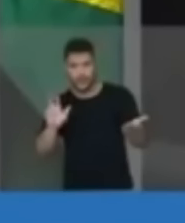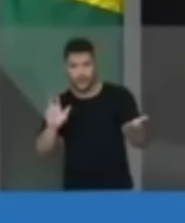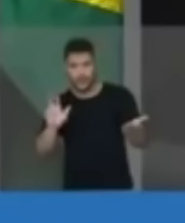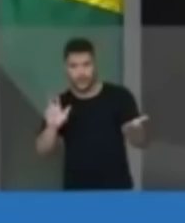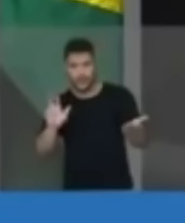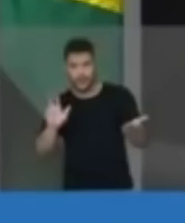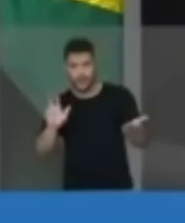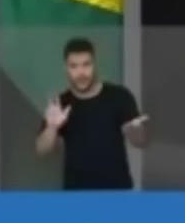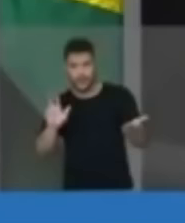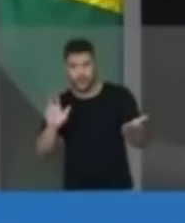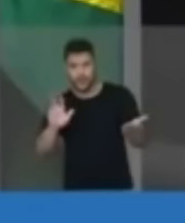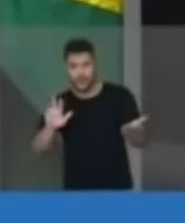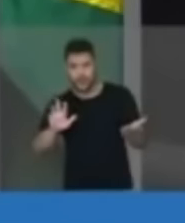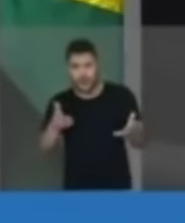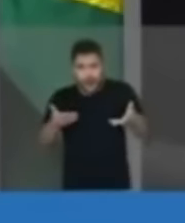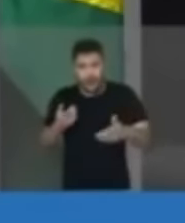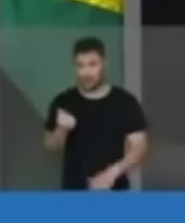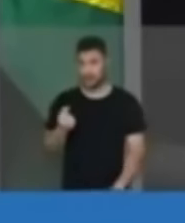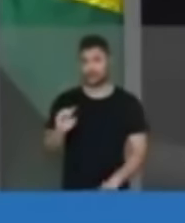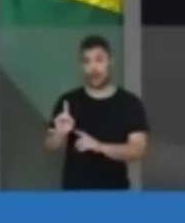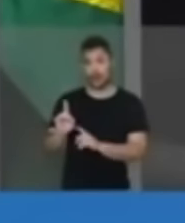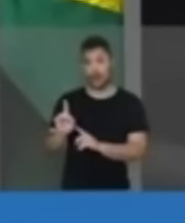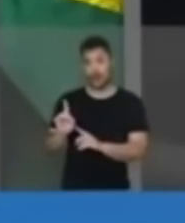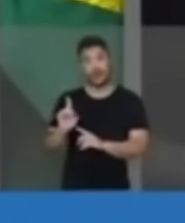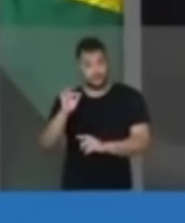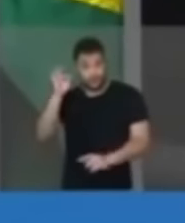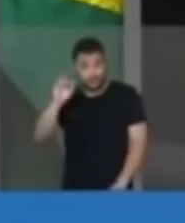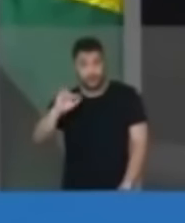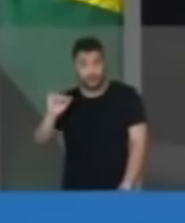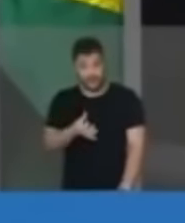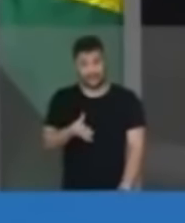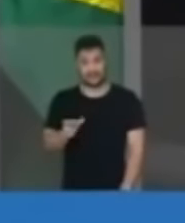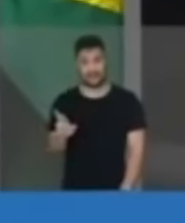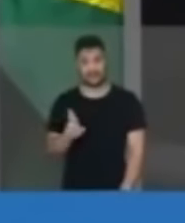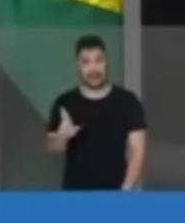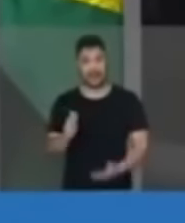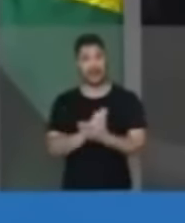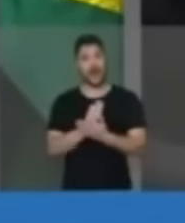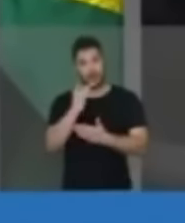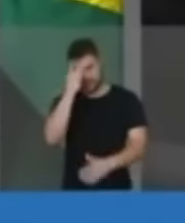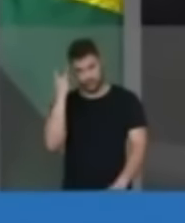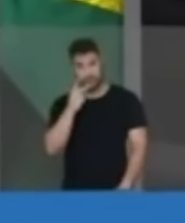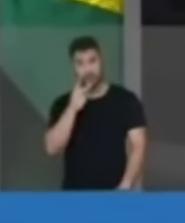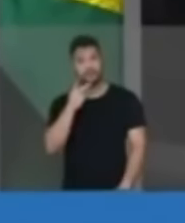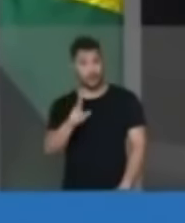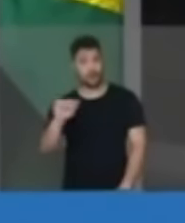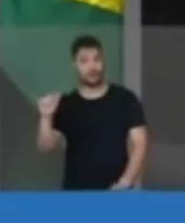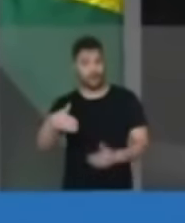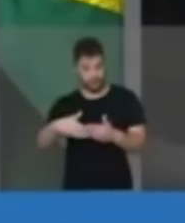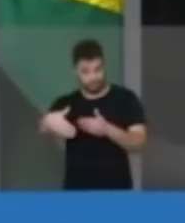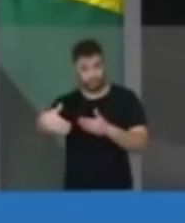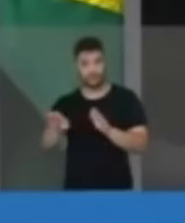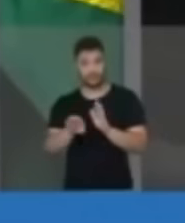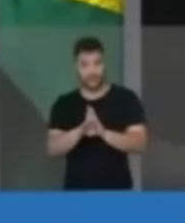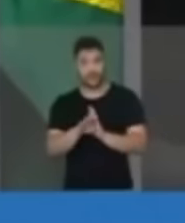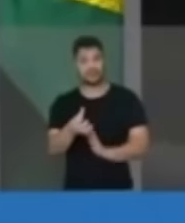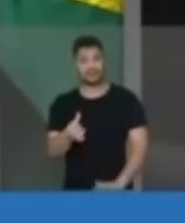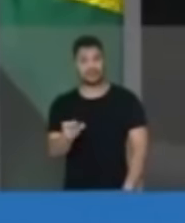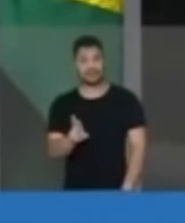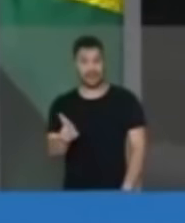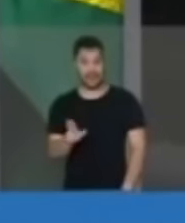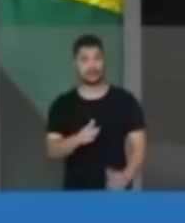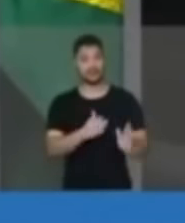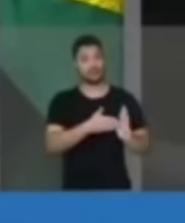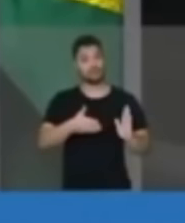vai dizer que eu vou deixar aqui. Eu deixar Daqui a pouco a casa dos seis reais, já tem gente precificando que vai chegar perto dos seis reais quando chegar o final do mandato